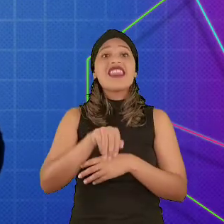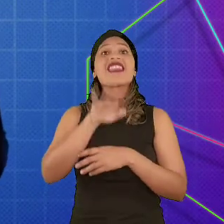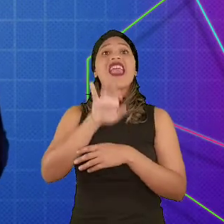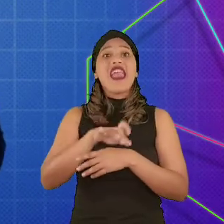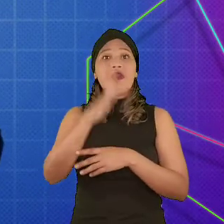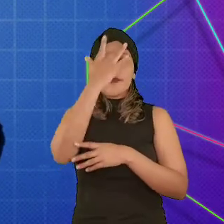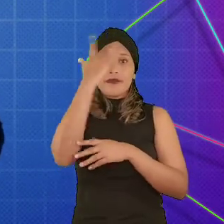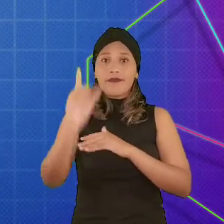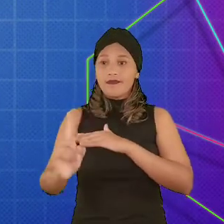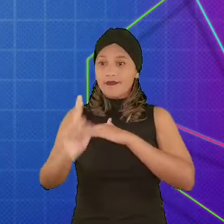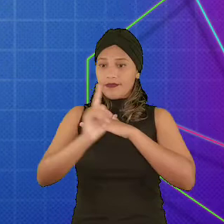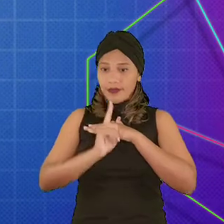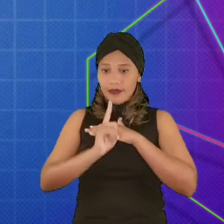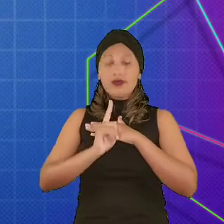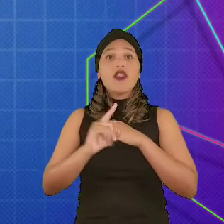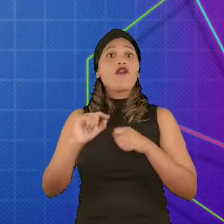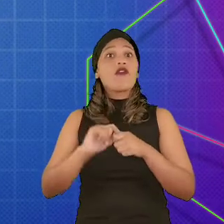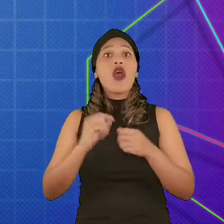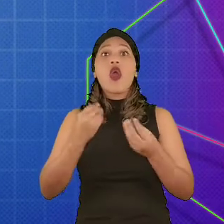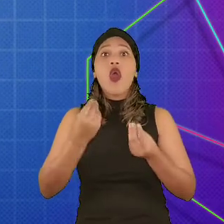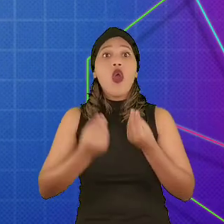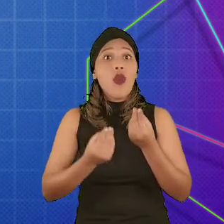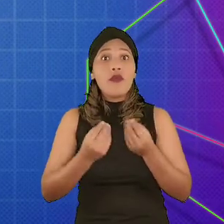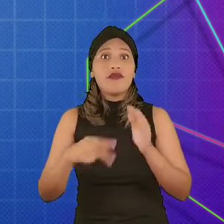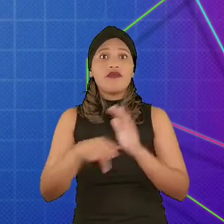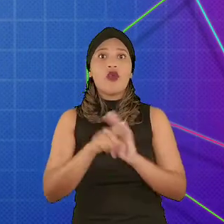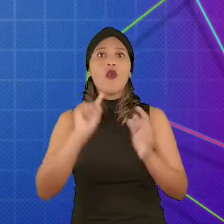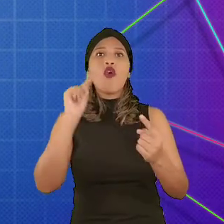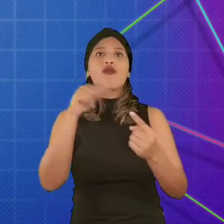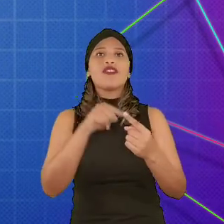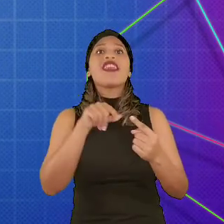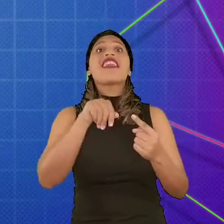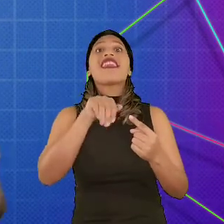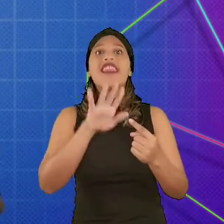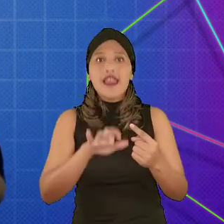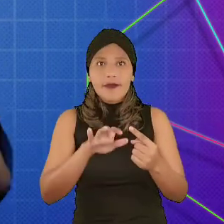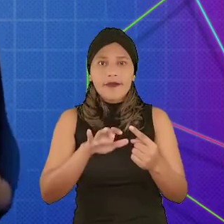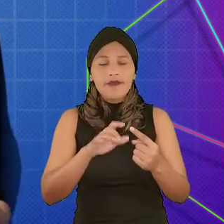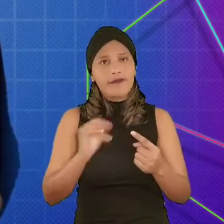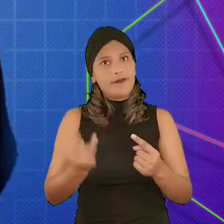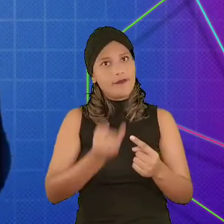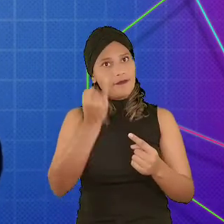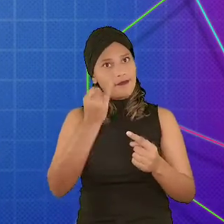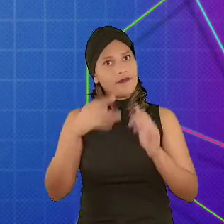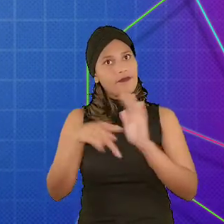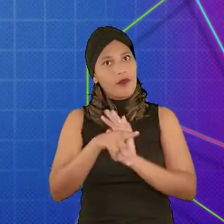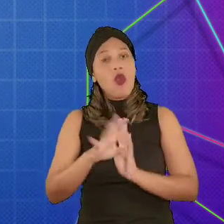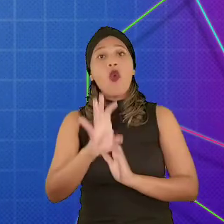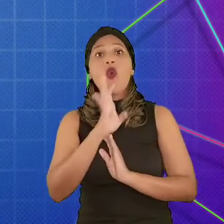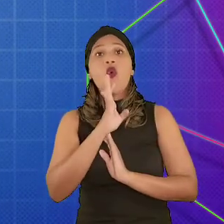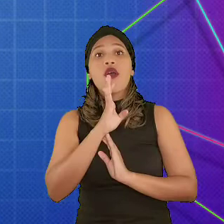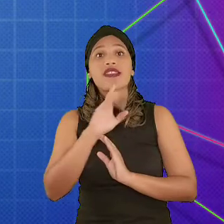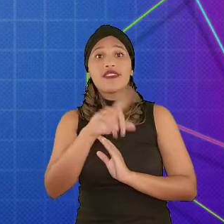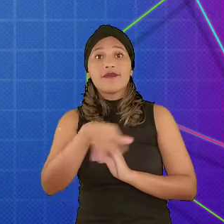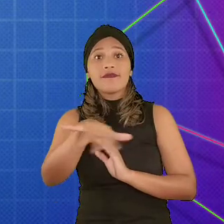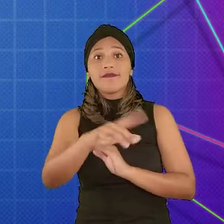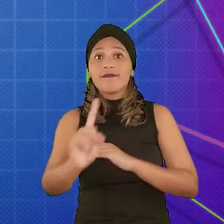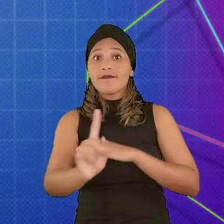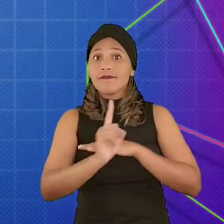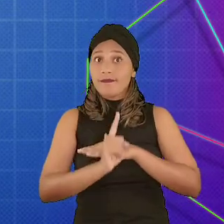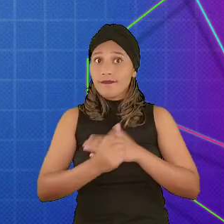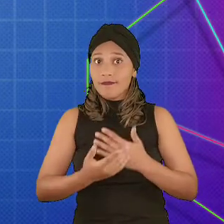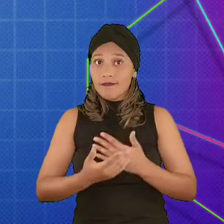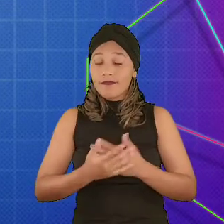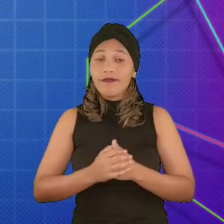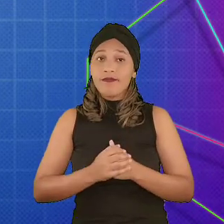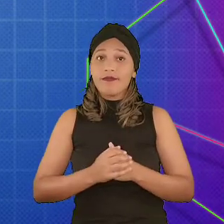seu jogador. Isso se faz determinando o seu público-alvo, algo que é muito importante para você em todo o processo do game.